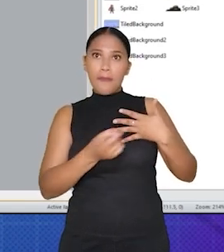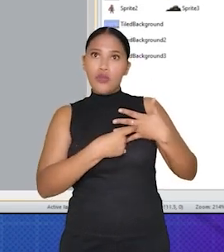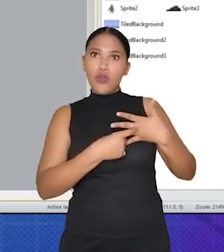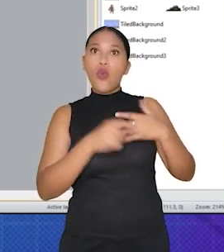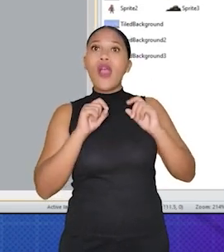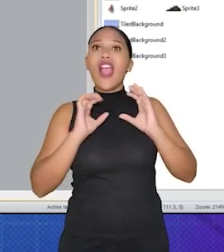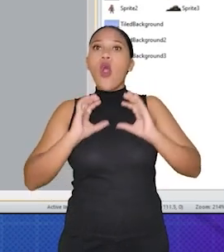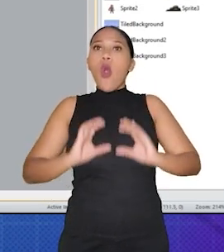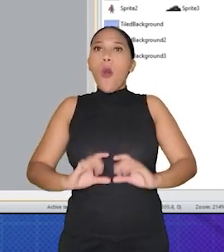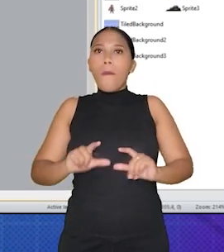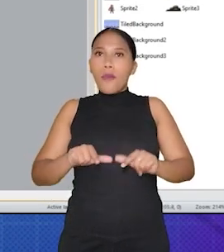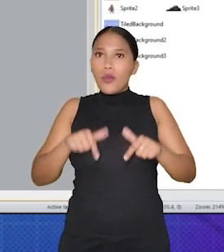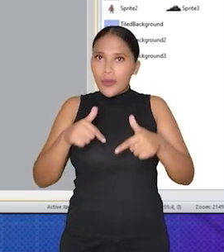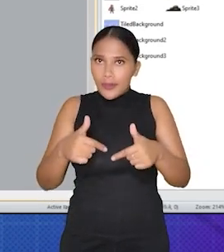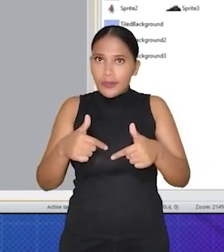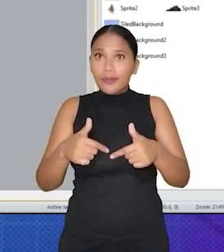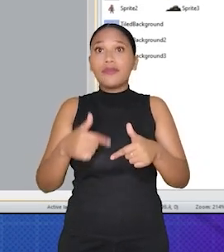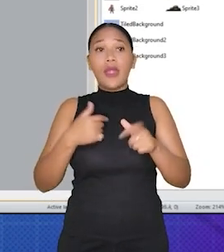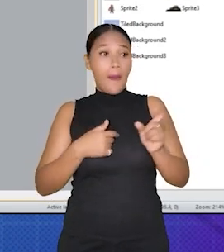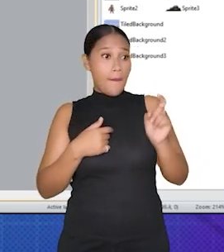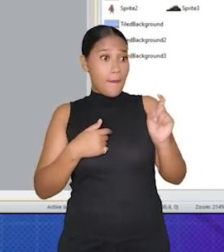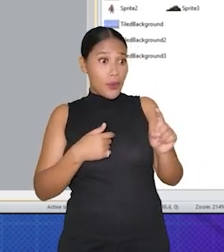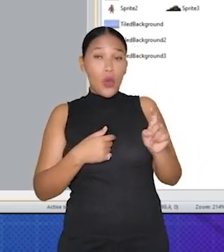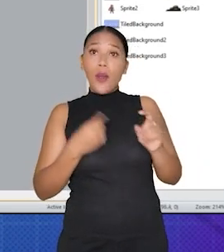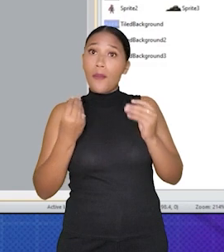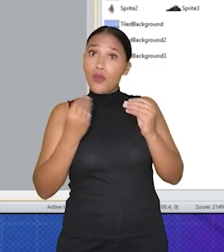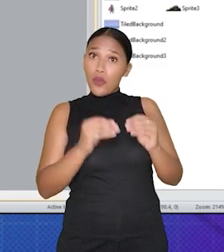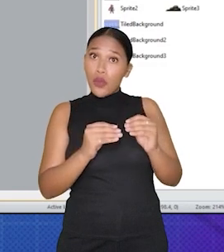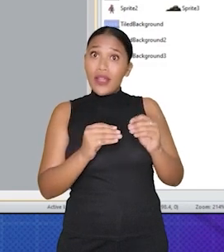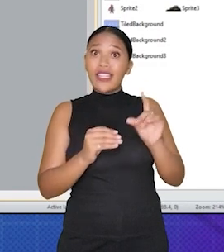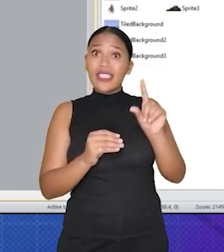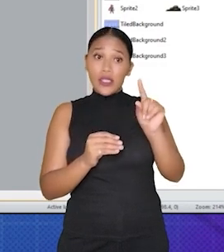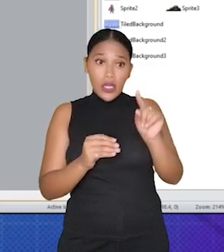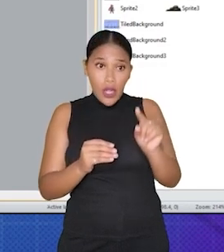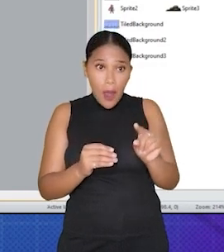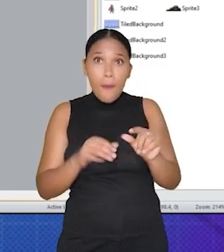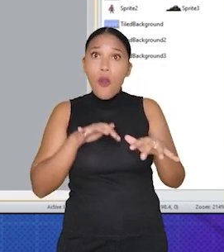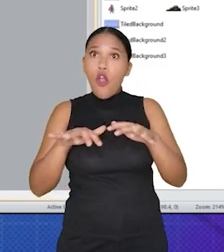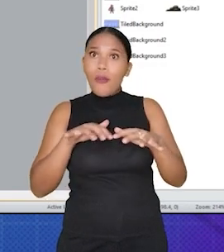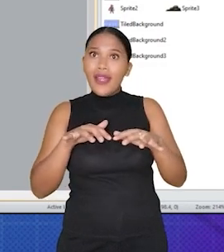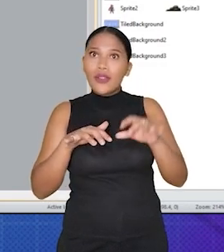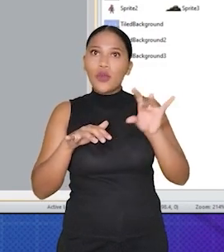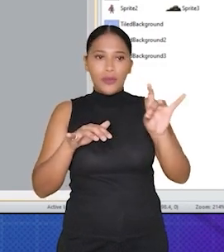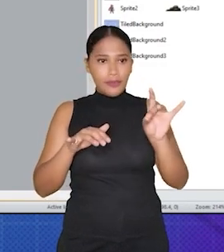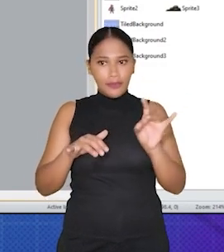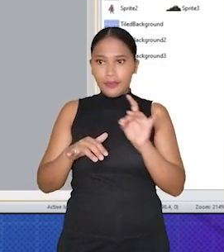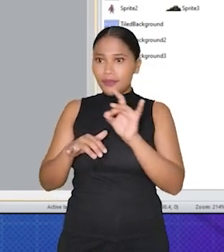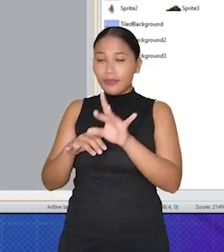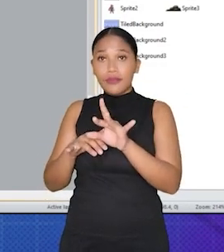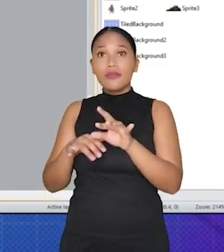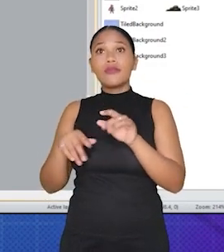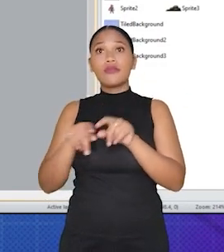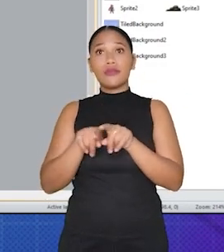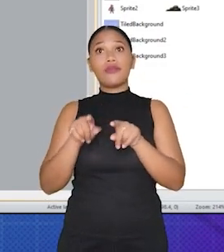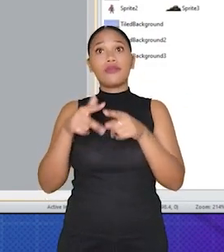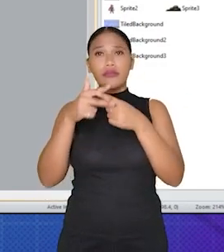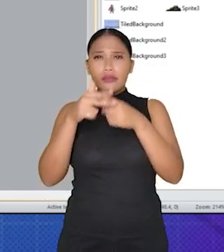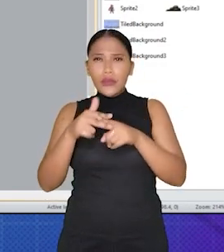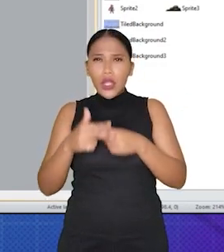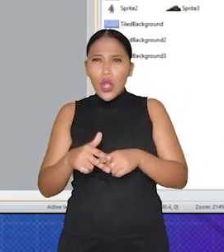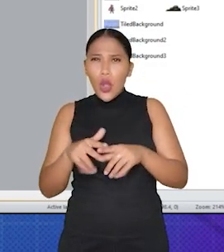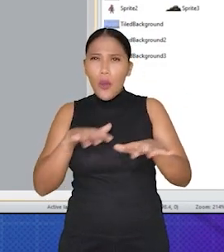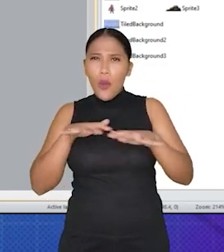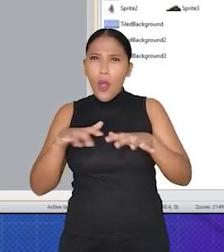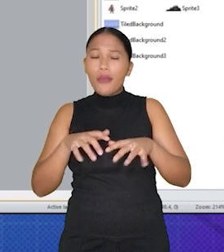clique no guia Comportamentos. Clique no botão Adicionar Comportamento e selecione Movimento. Na janela de configurações do